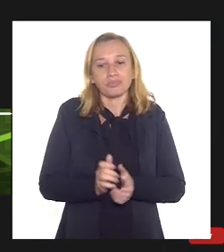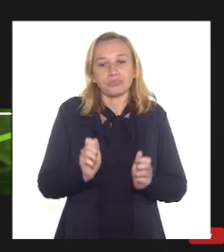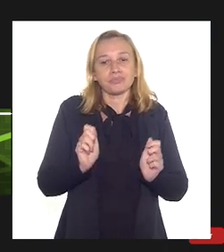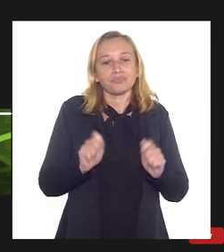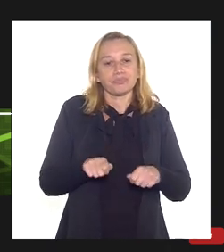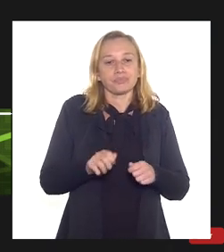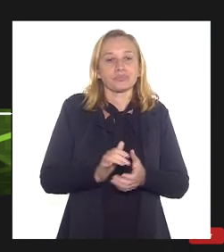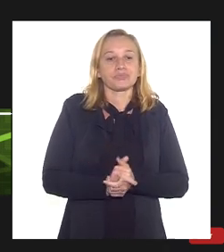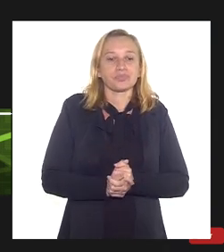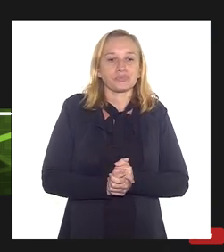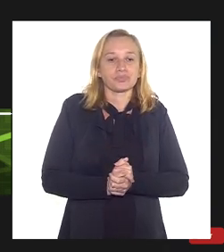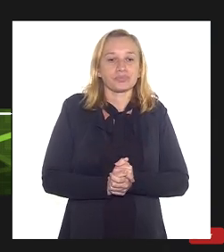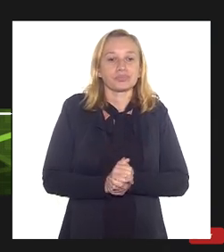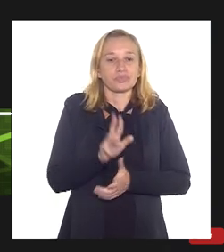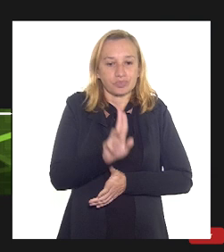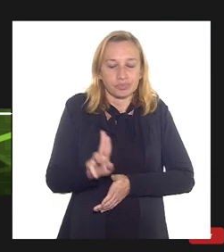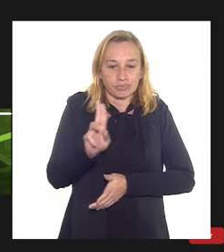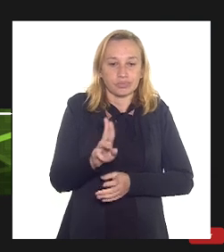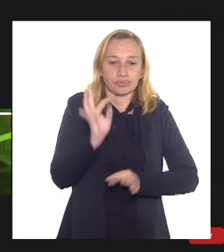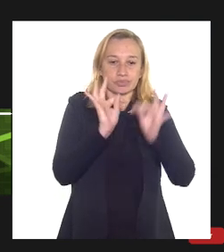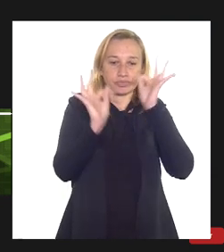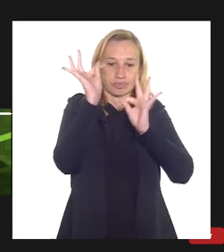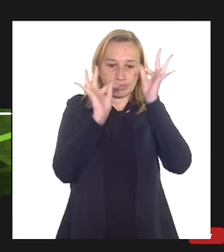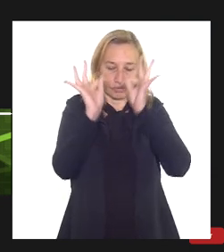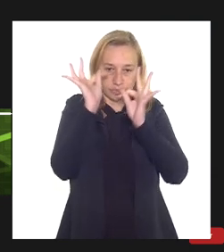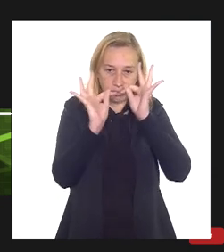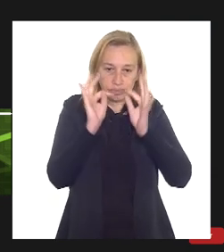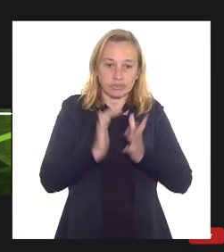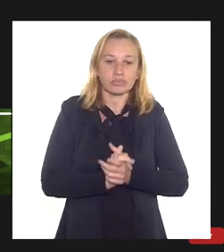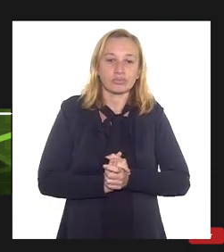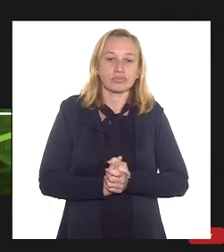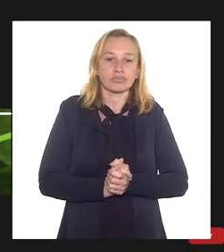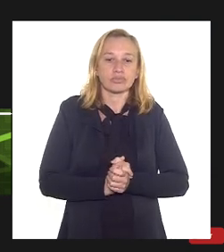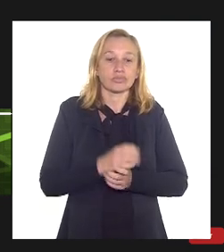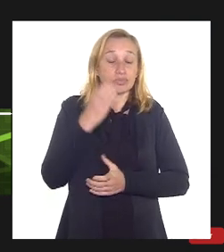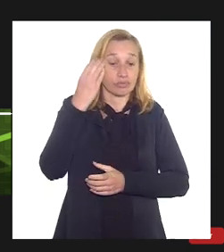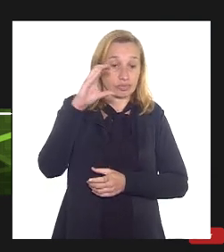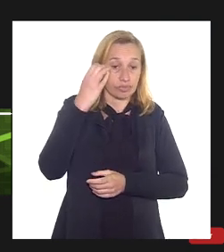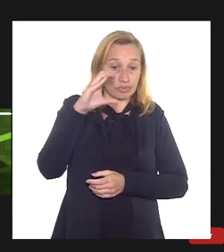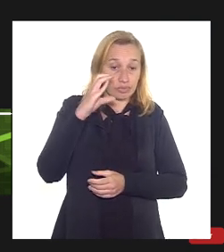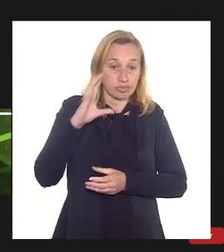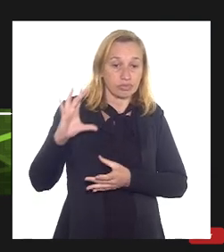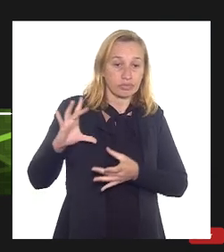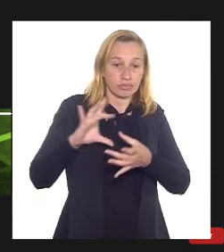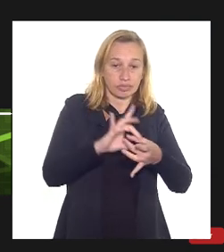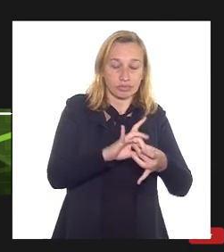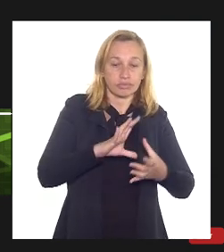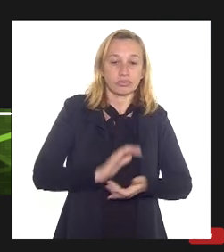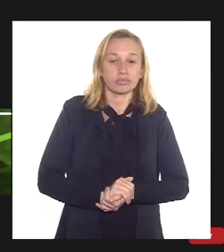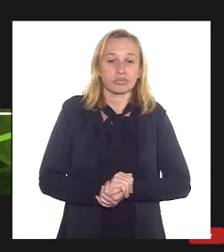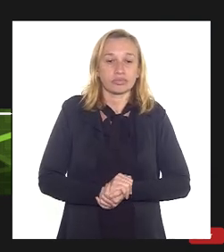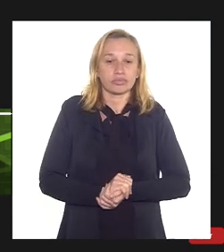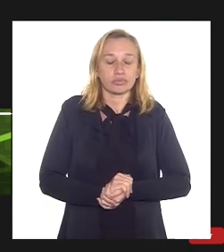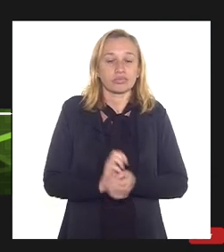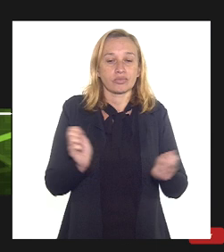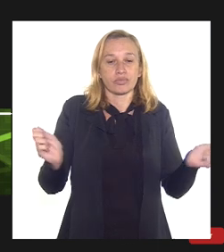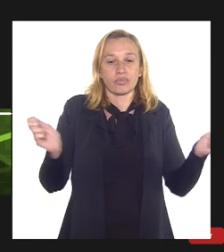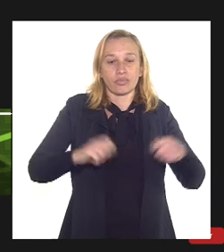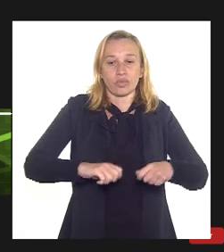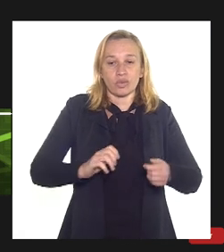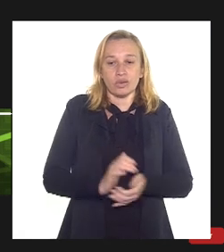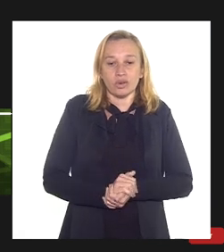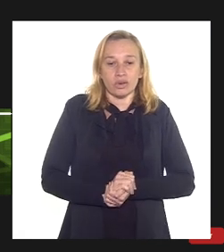ordem de grandeza, usando tecnologia de ciclo combinado para ter mais eficiência, integrada ao PGN, tendo essa capacidade,